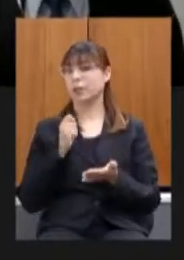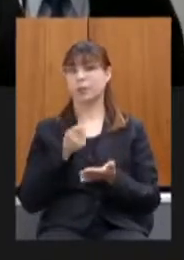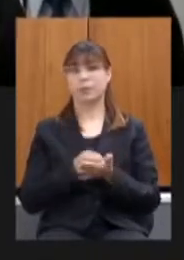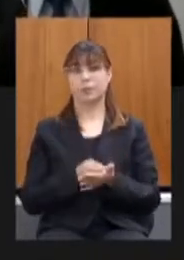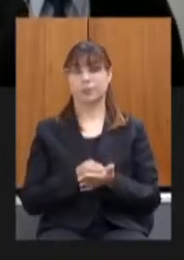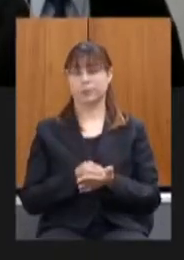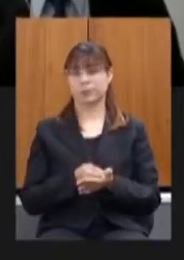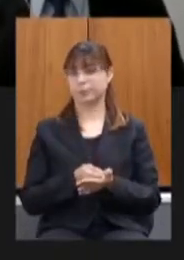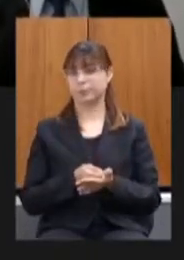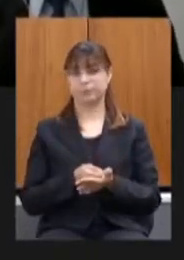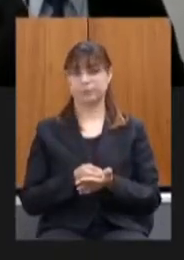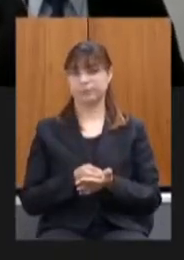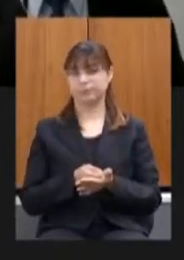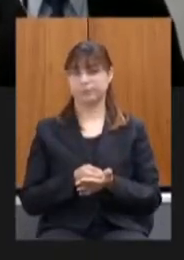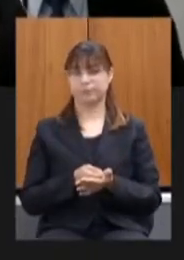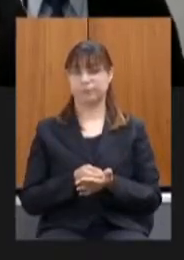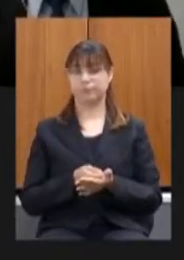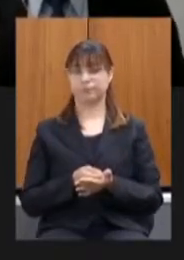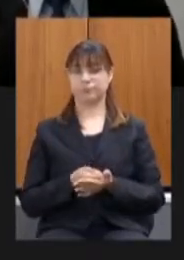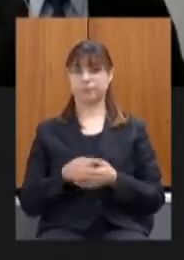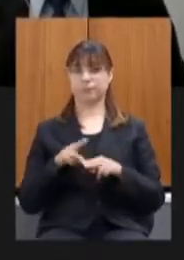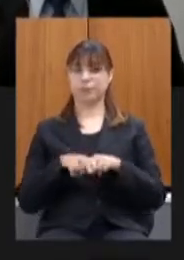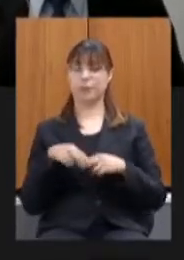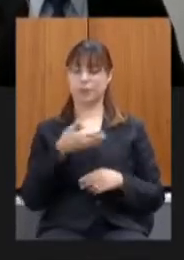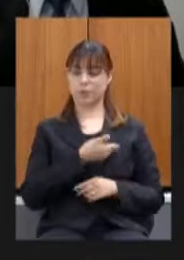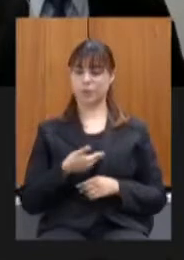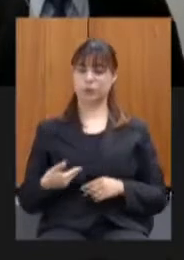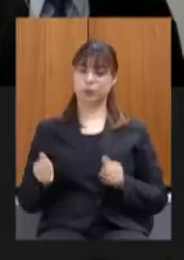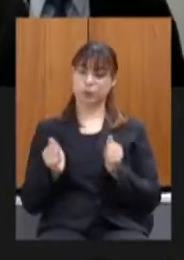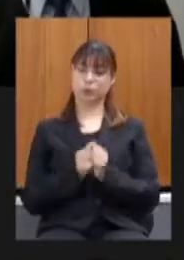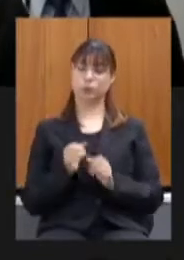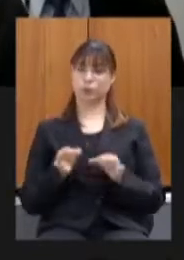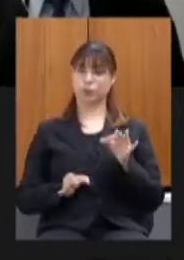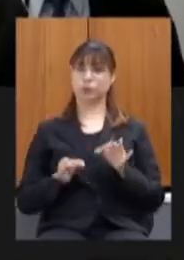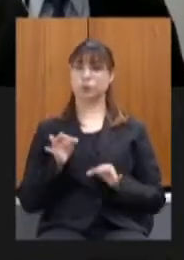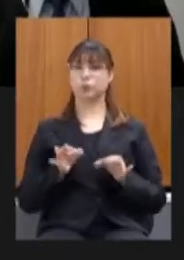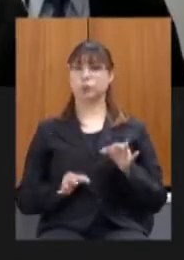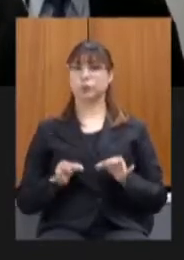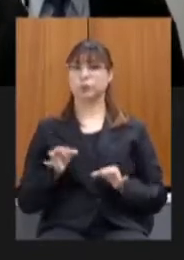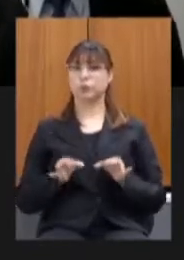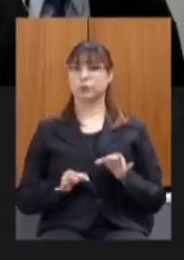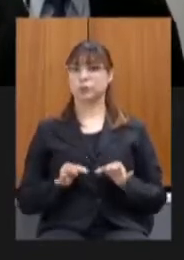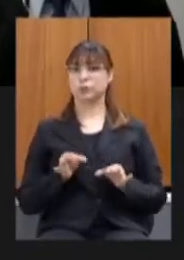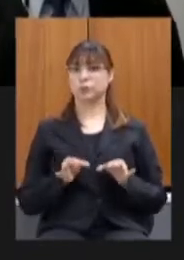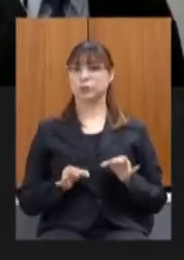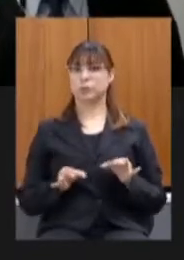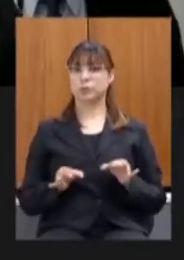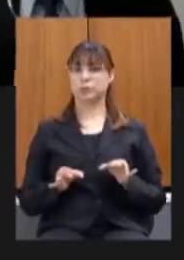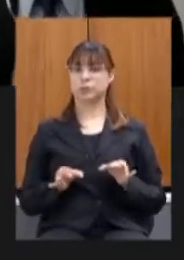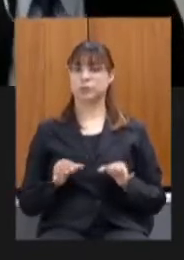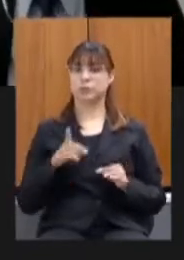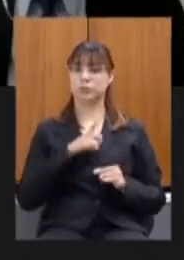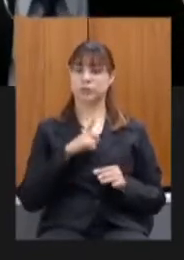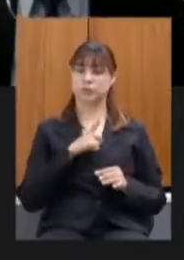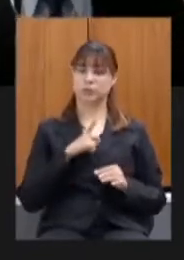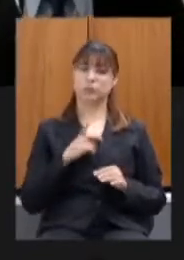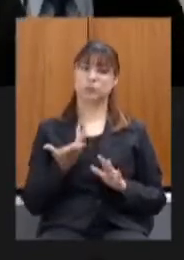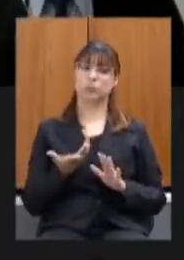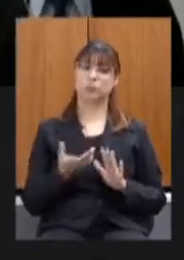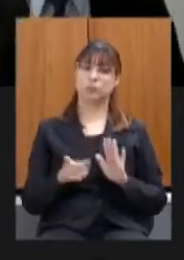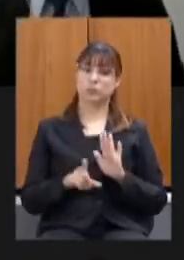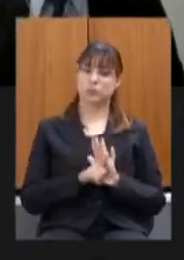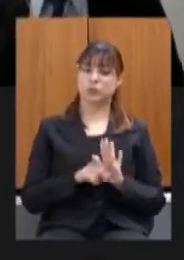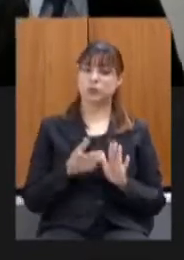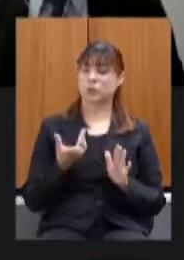ação que o estado fez junto à justiça no sentido de não uma liminar de não se pagar a contra